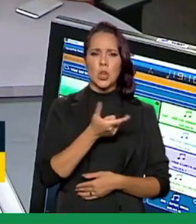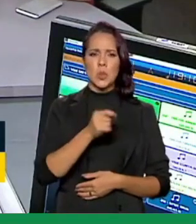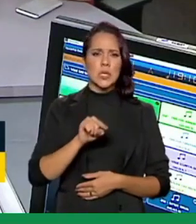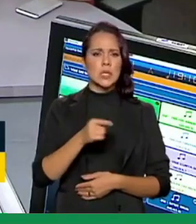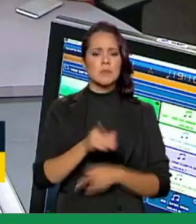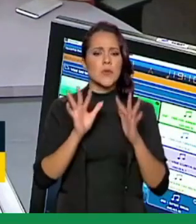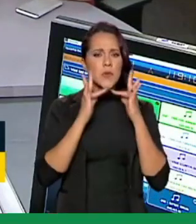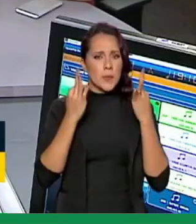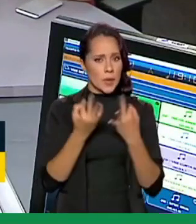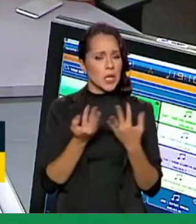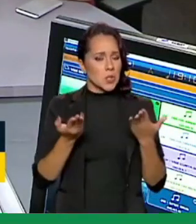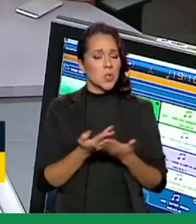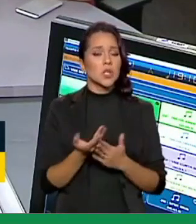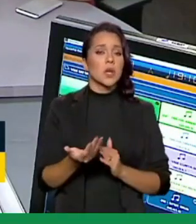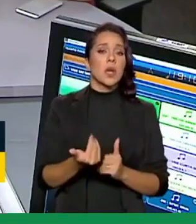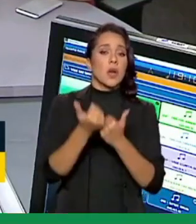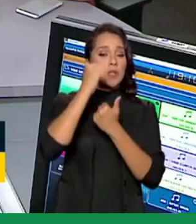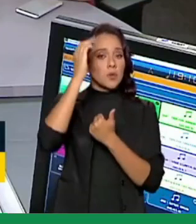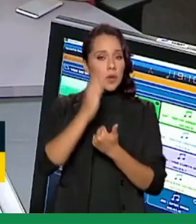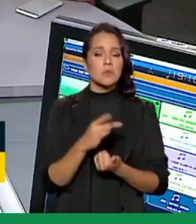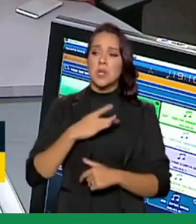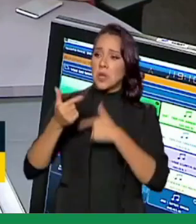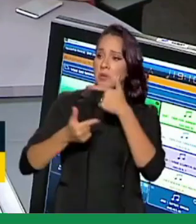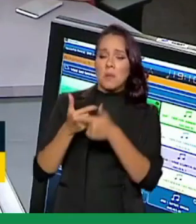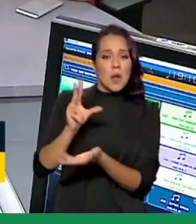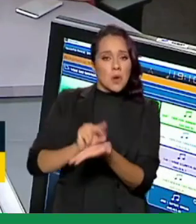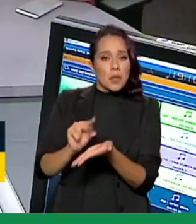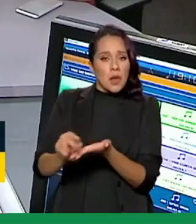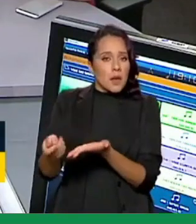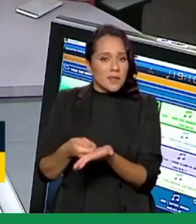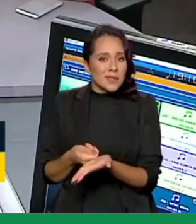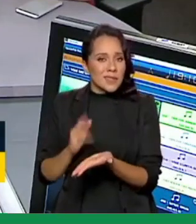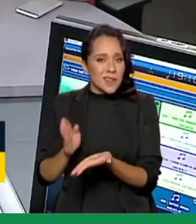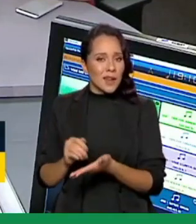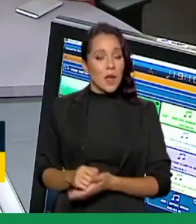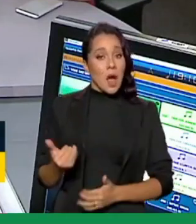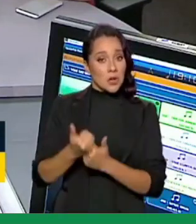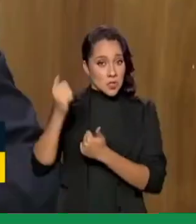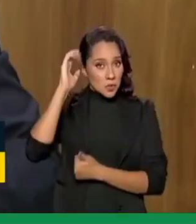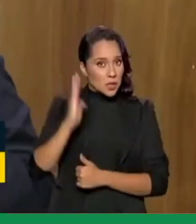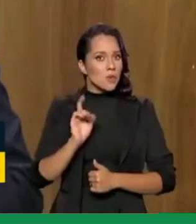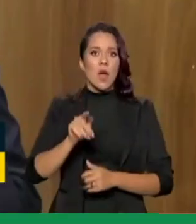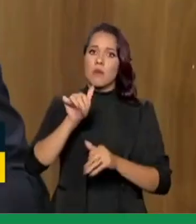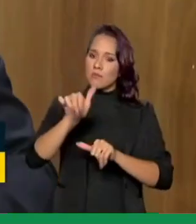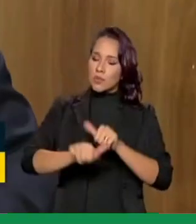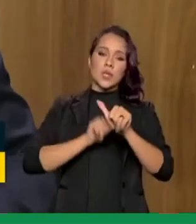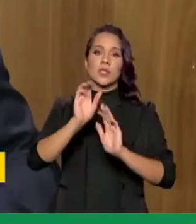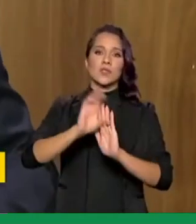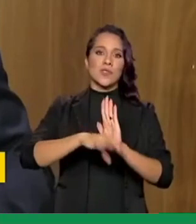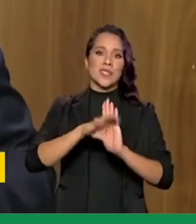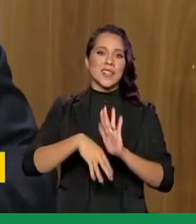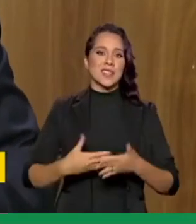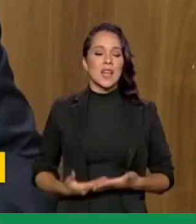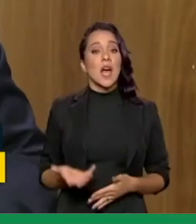famílias beneficiárias do Auxílio Brasil com trabalho formal. Então, o Auxílio Brasil chegou para uma mudança de conceito.